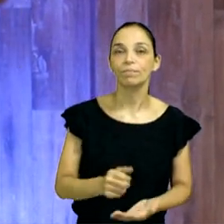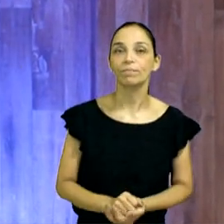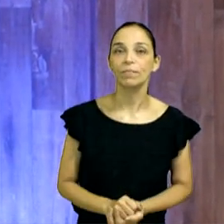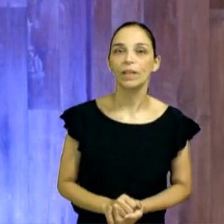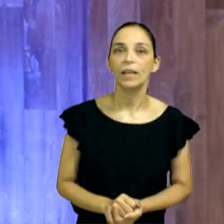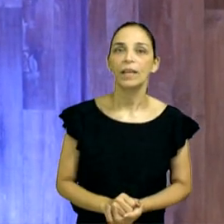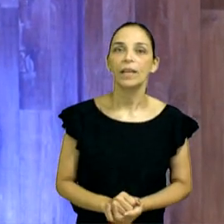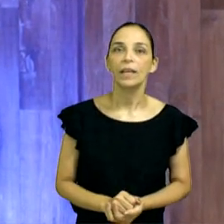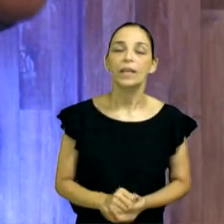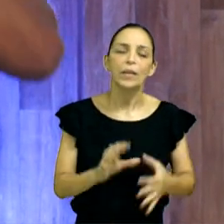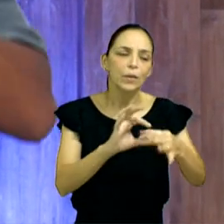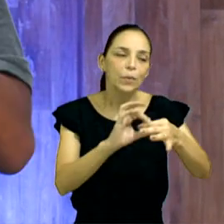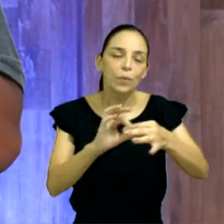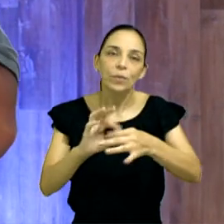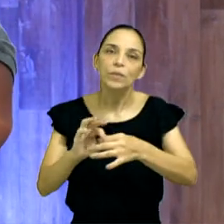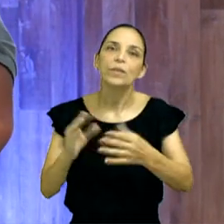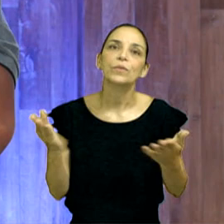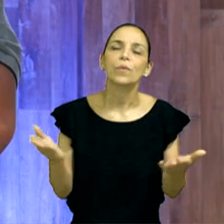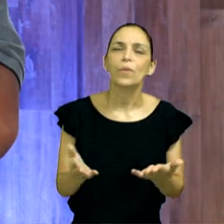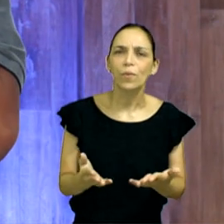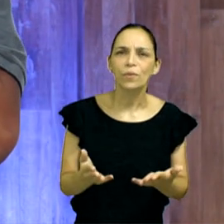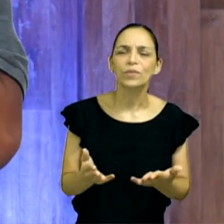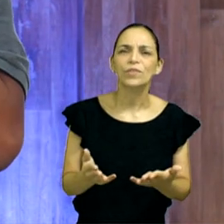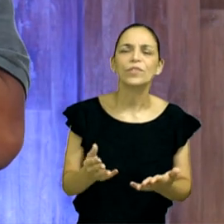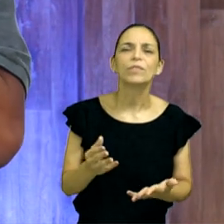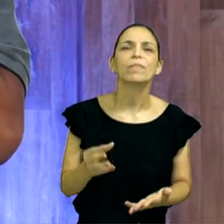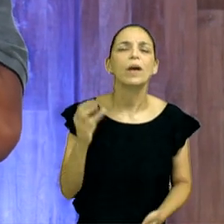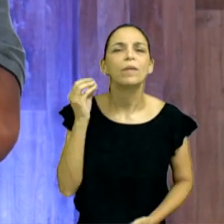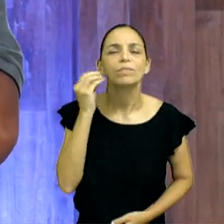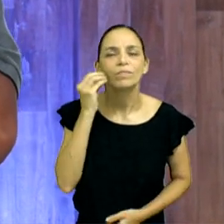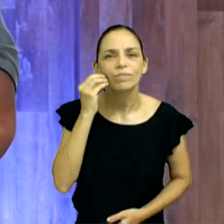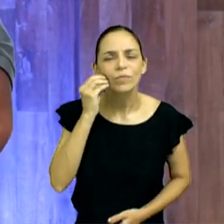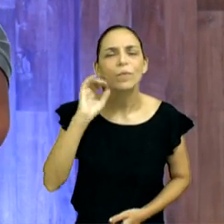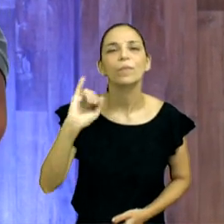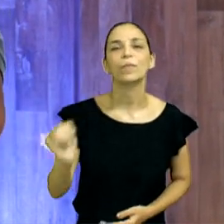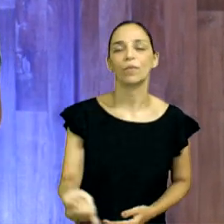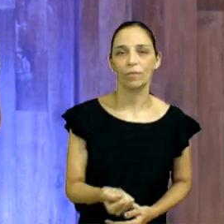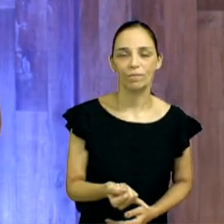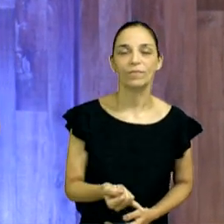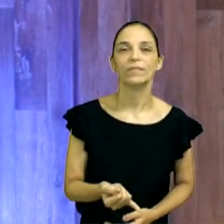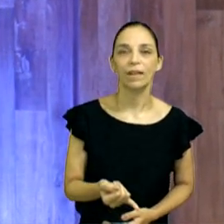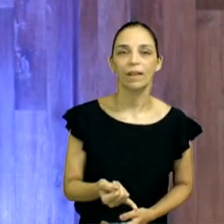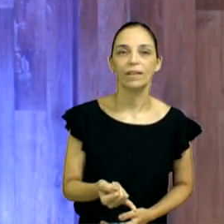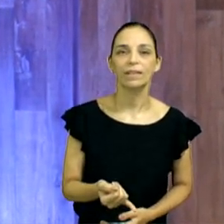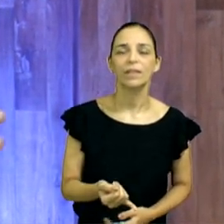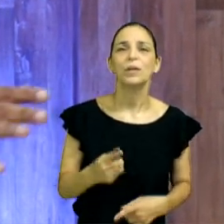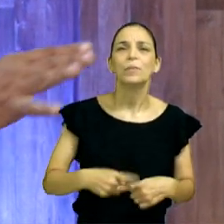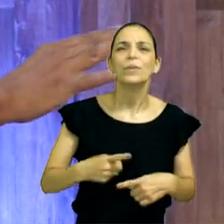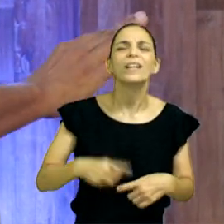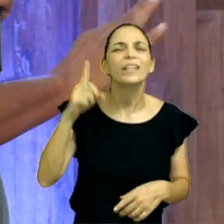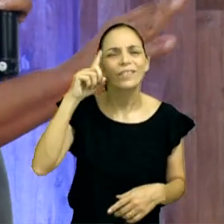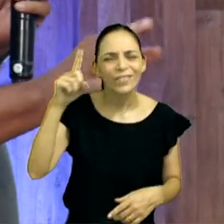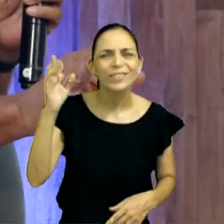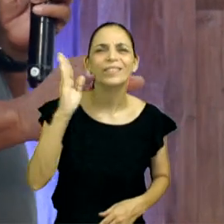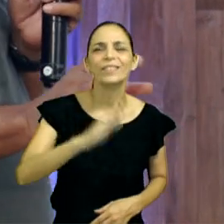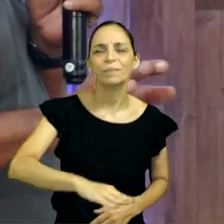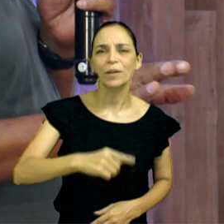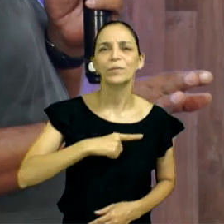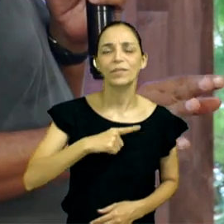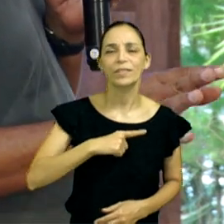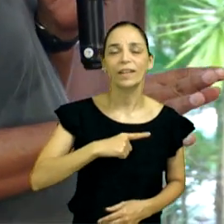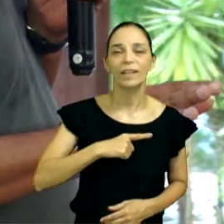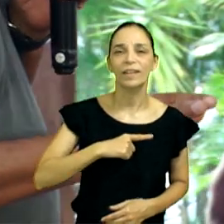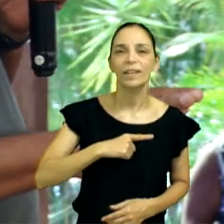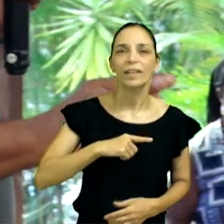contextualizar um pouquinho mais para os nossos dias, remir o tempo, aproveitar bem. Nós dizemos dias maus. Isso não precisa nem de tradução na